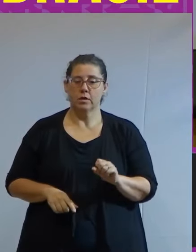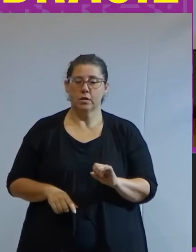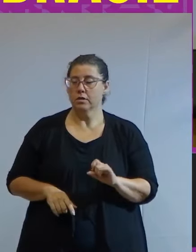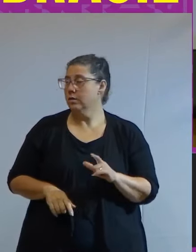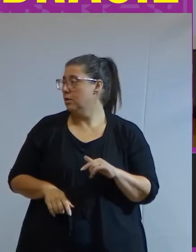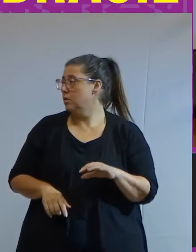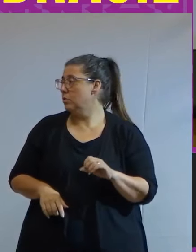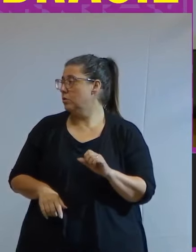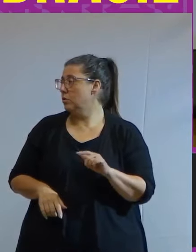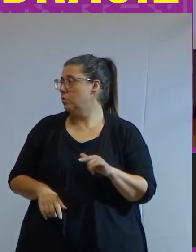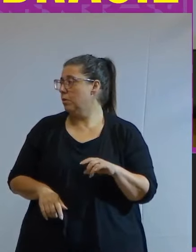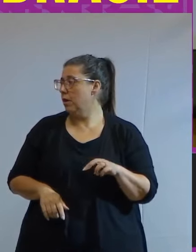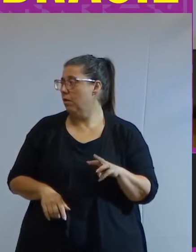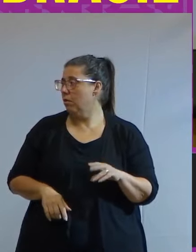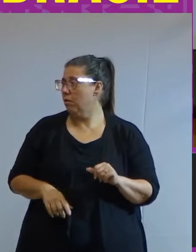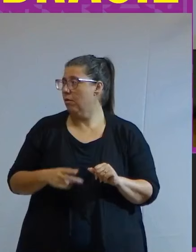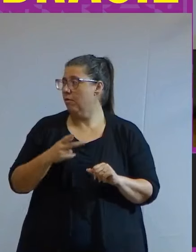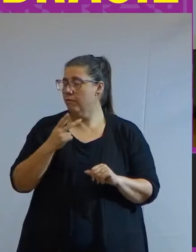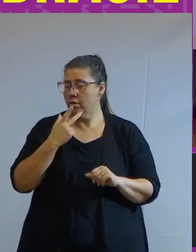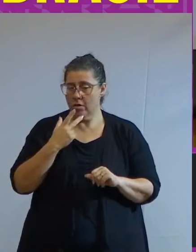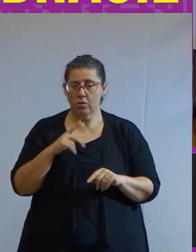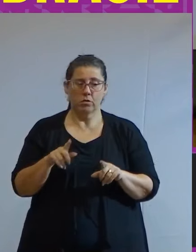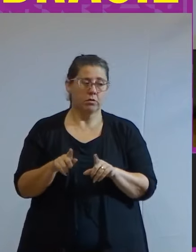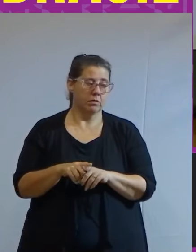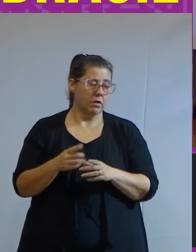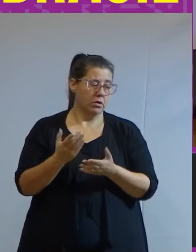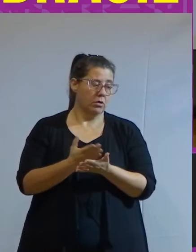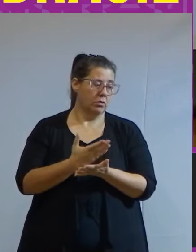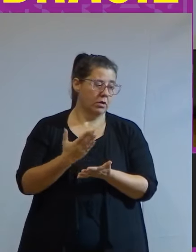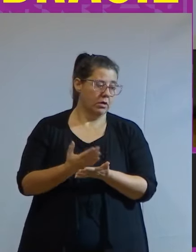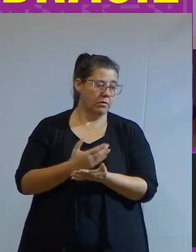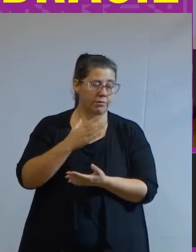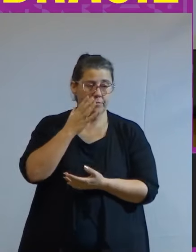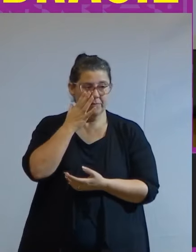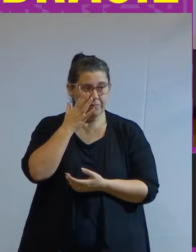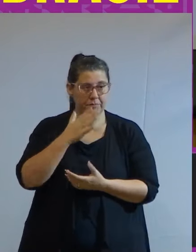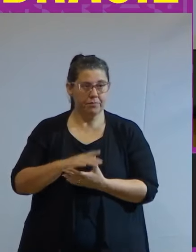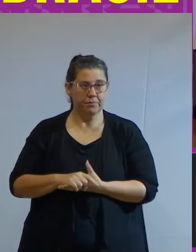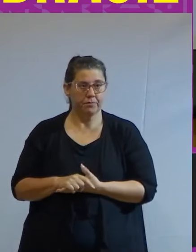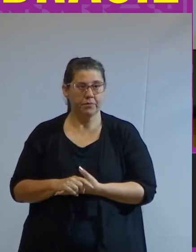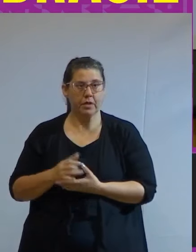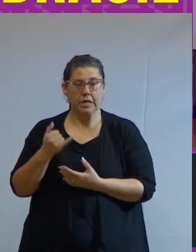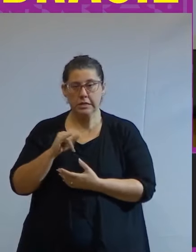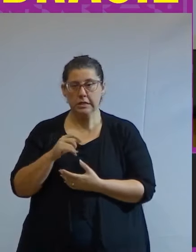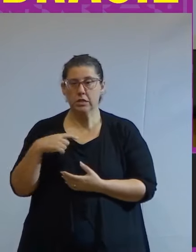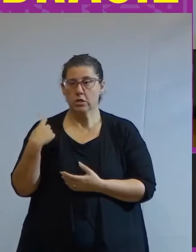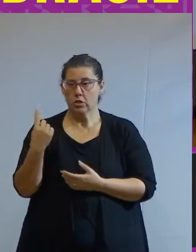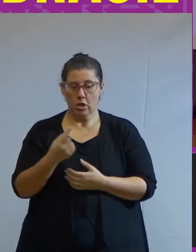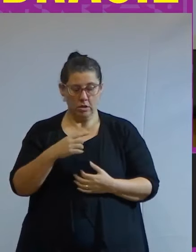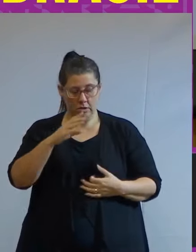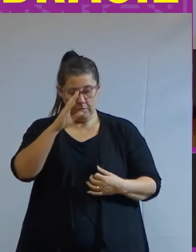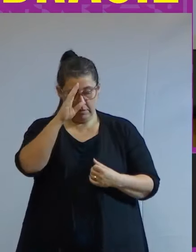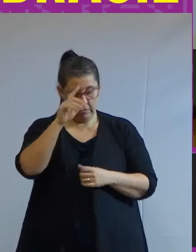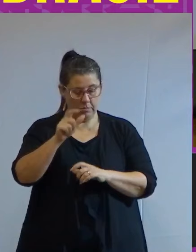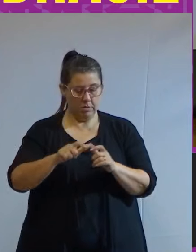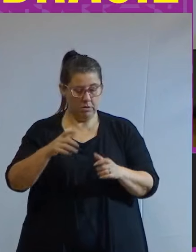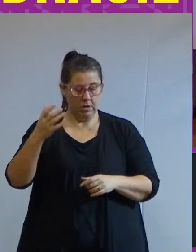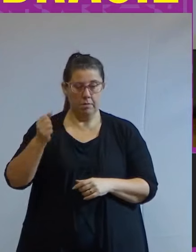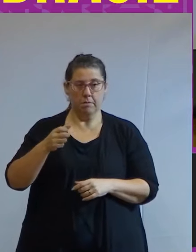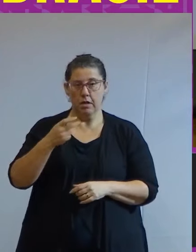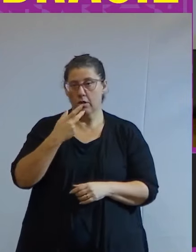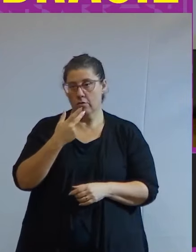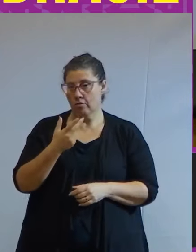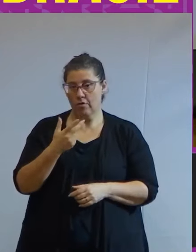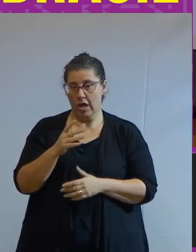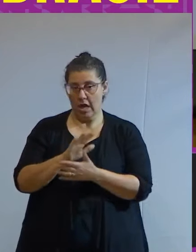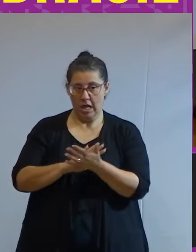racismo estrutural uma parte muito interessante do livro que ele diz que se a gente principalmente as pessoas brancas não falarem